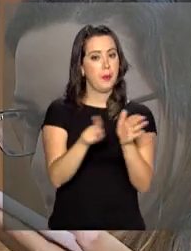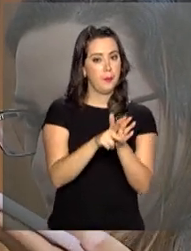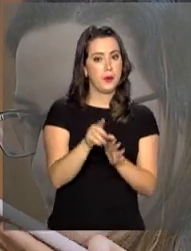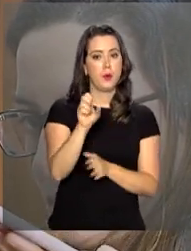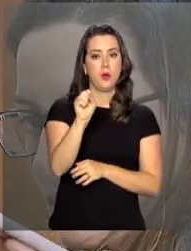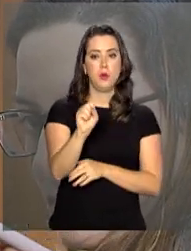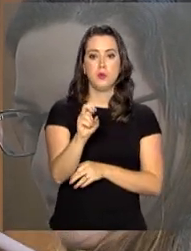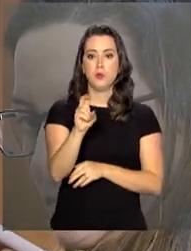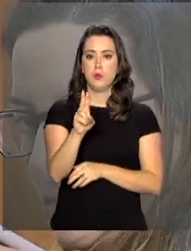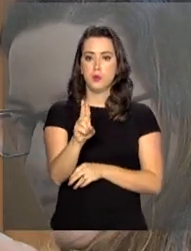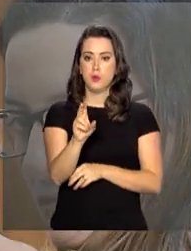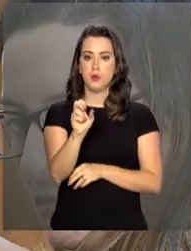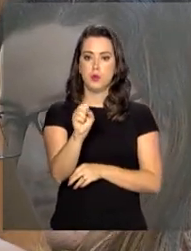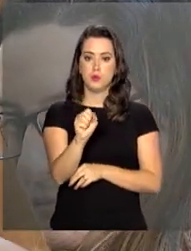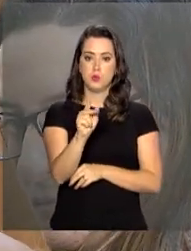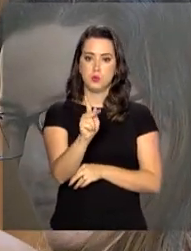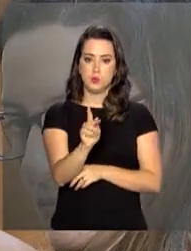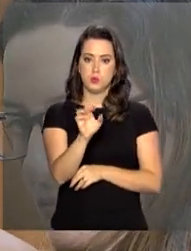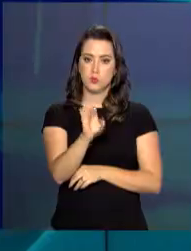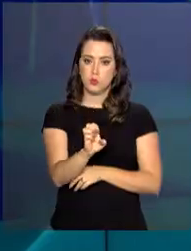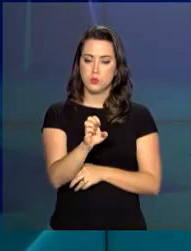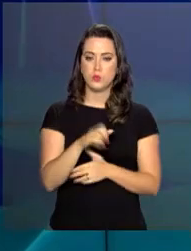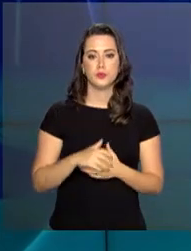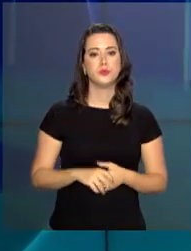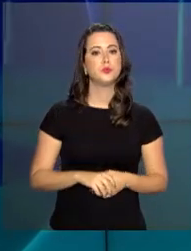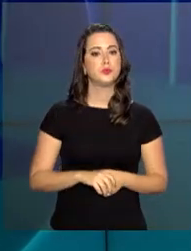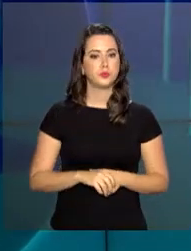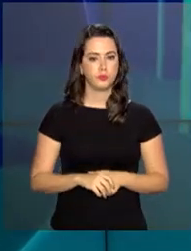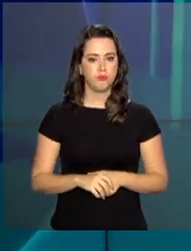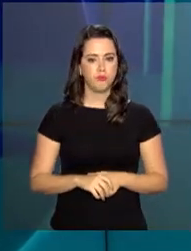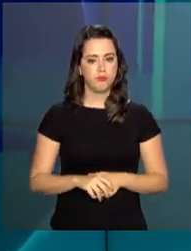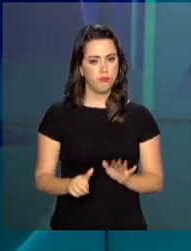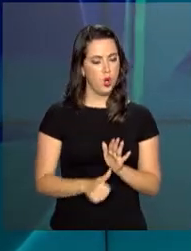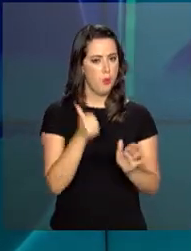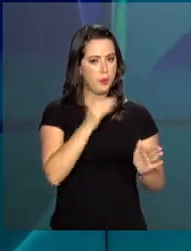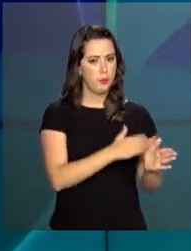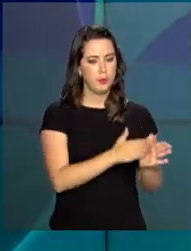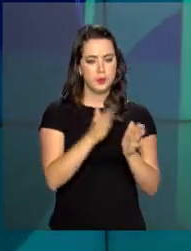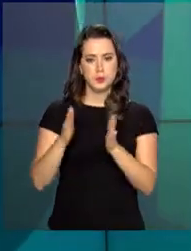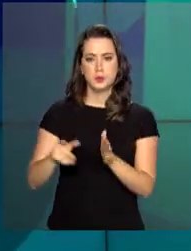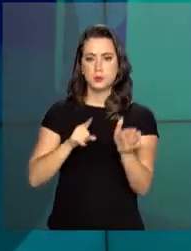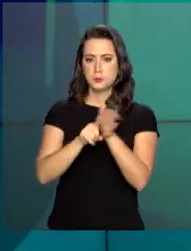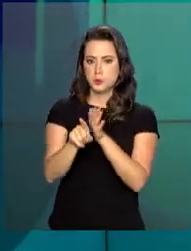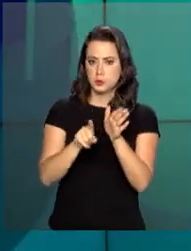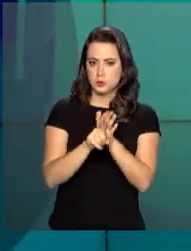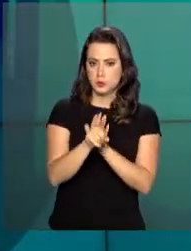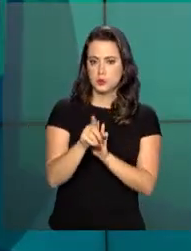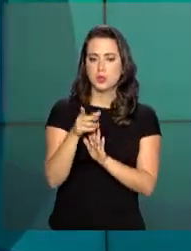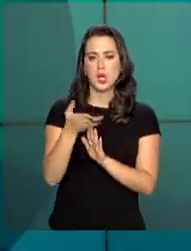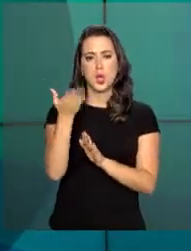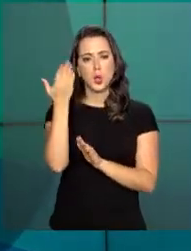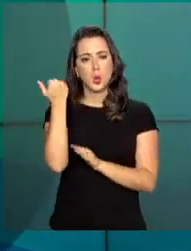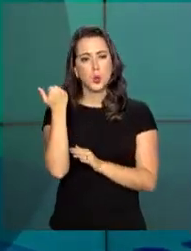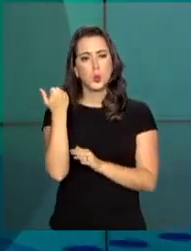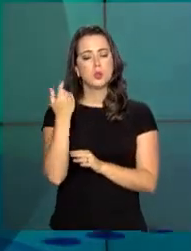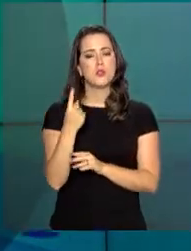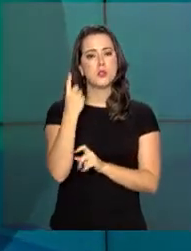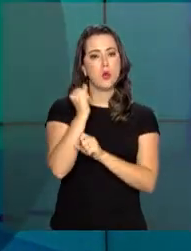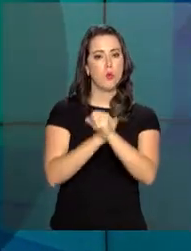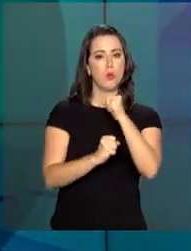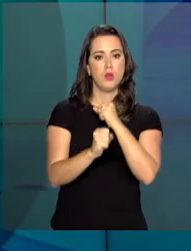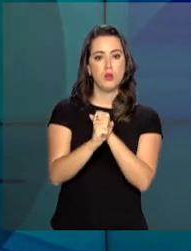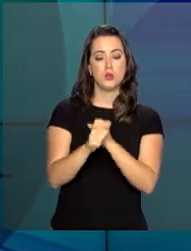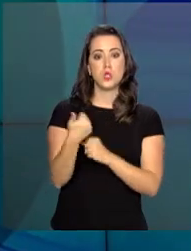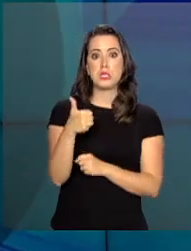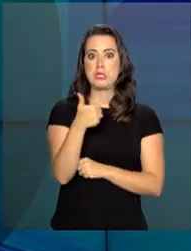Sistema Único de Segurança Pública. A primeira fase da Operação Luz na Infância foi realizada há um ano,